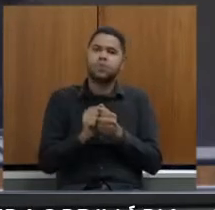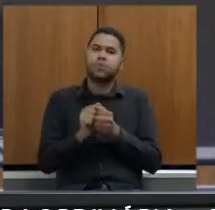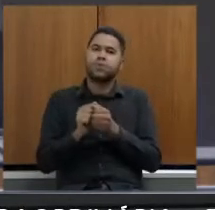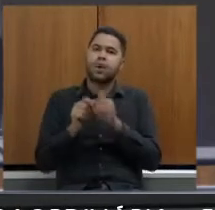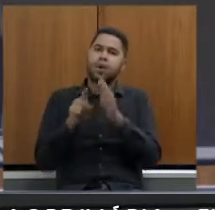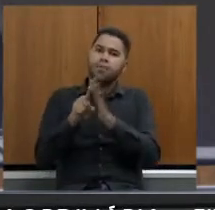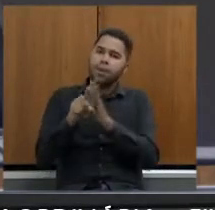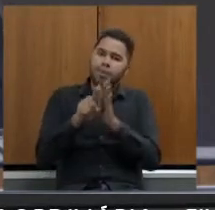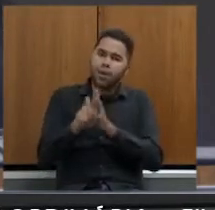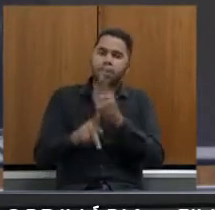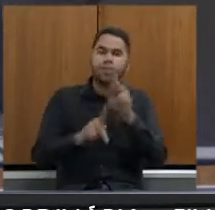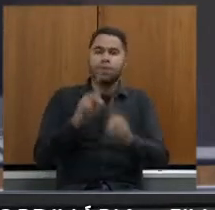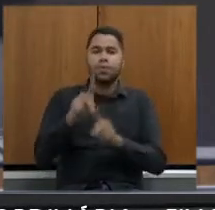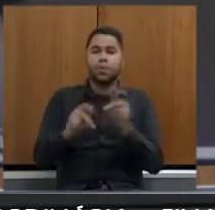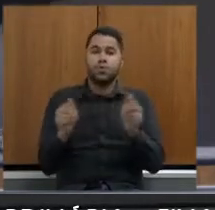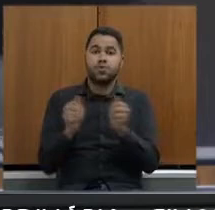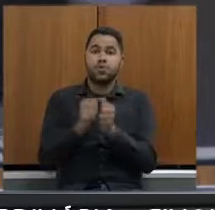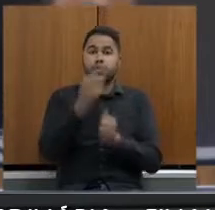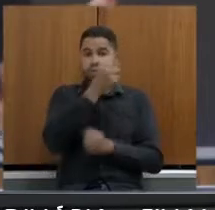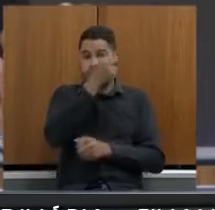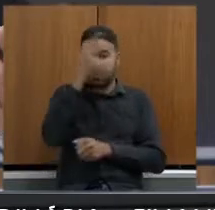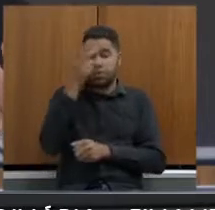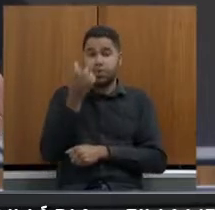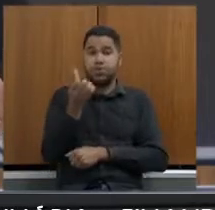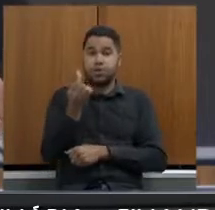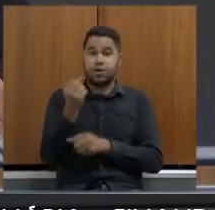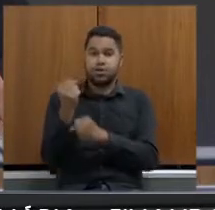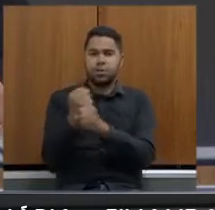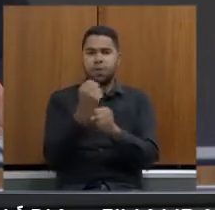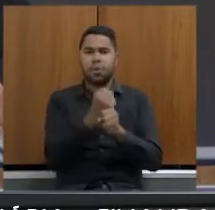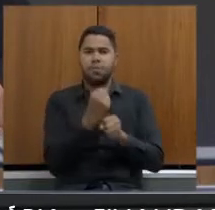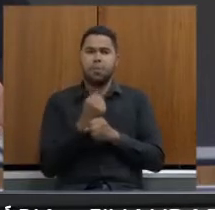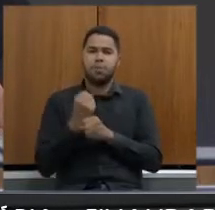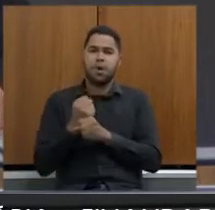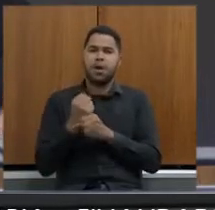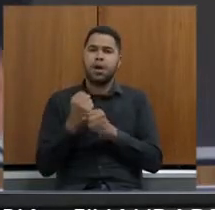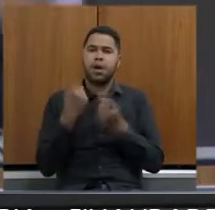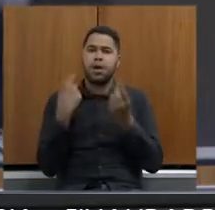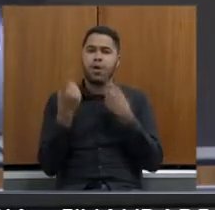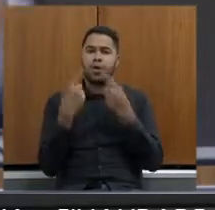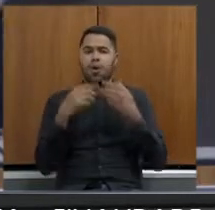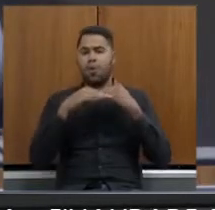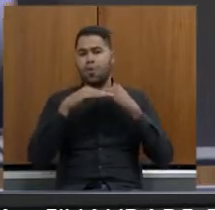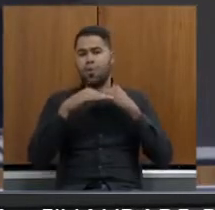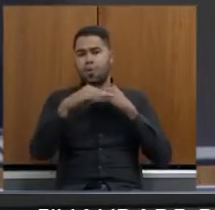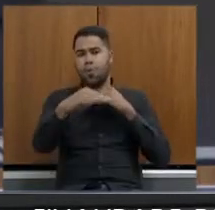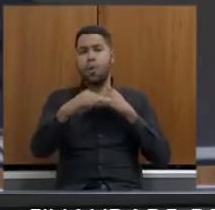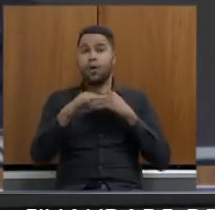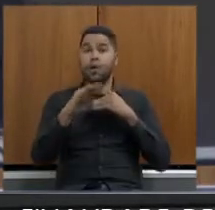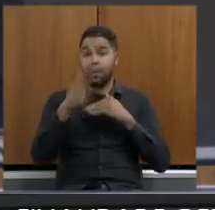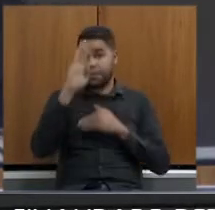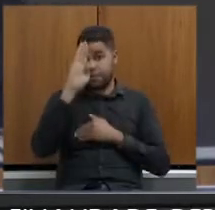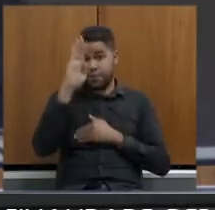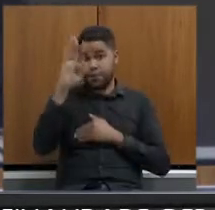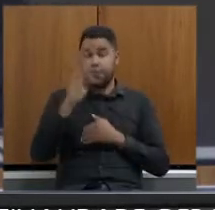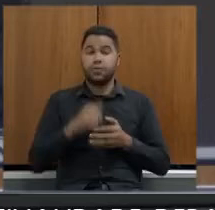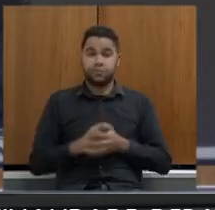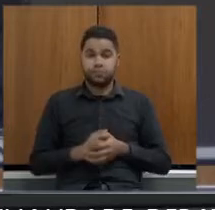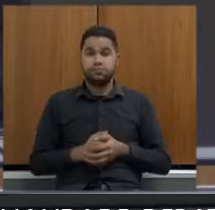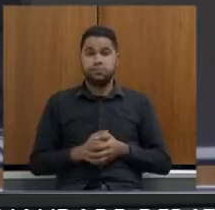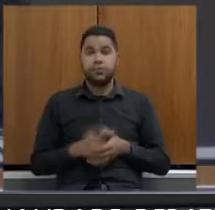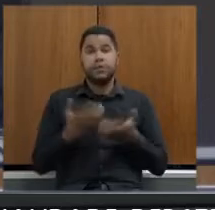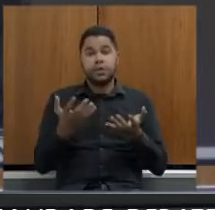popular e a articulação com o prefeito seis grandes obras rodoviárias na região atingida que estão sendo priorizadas então